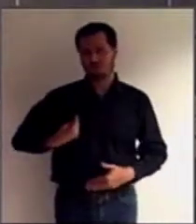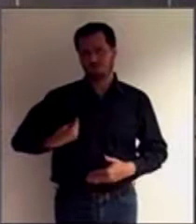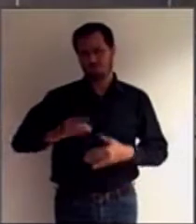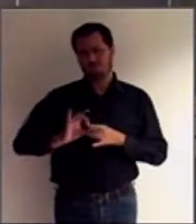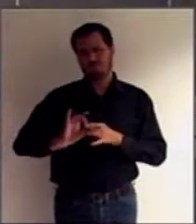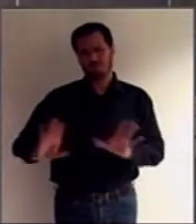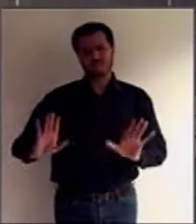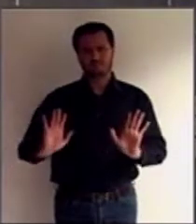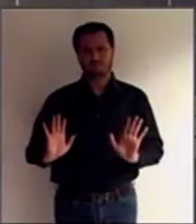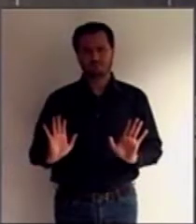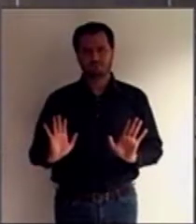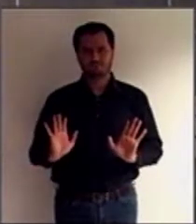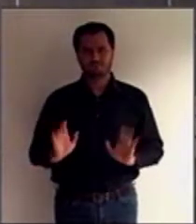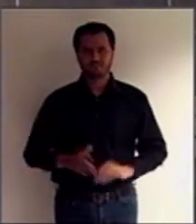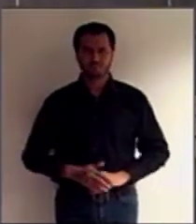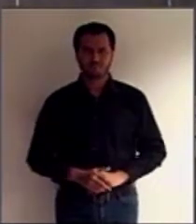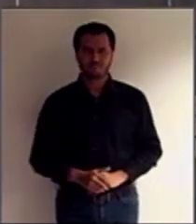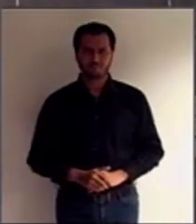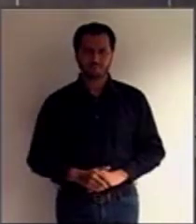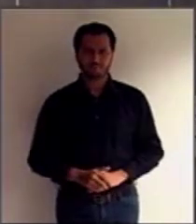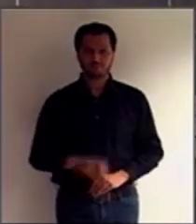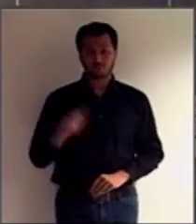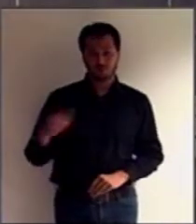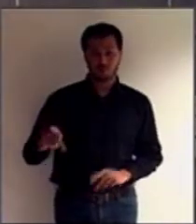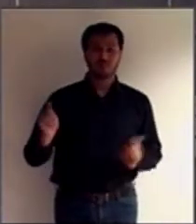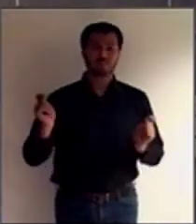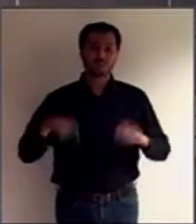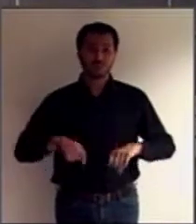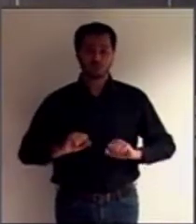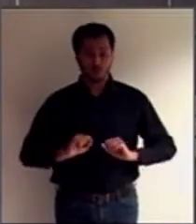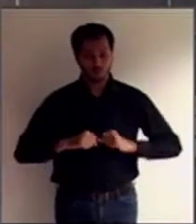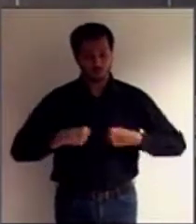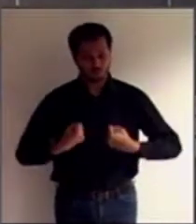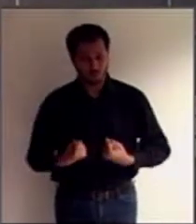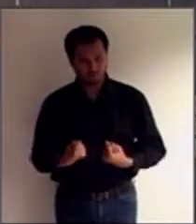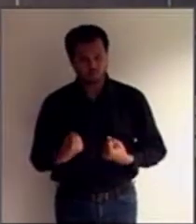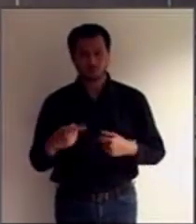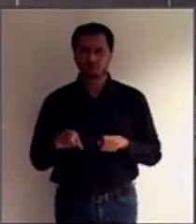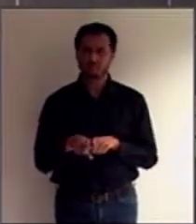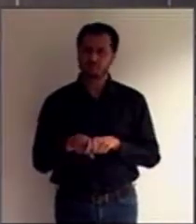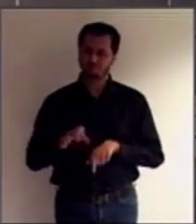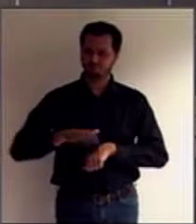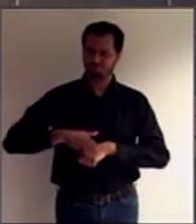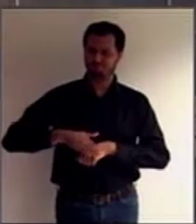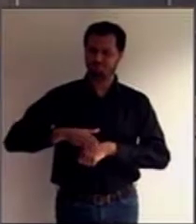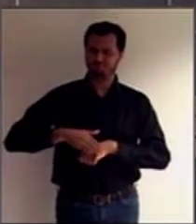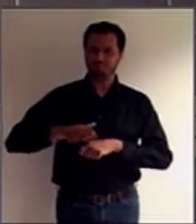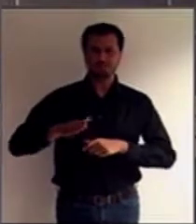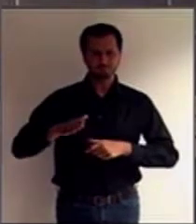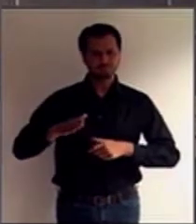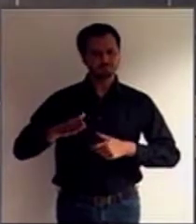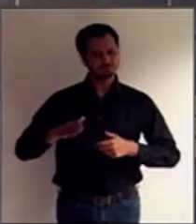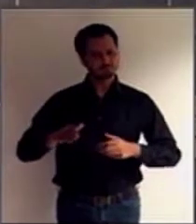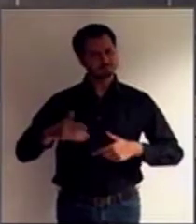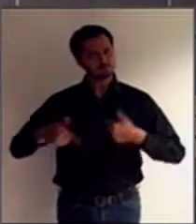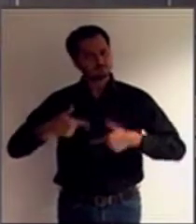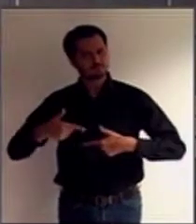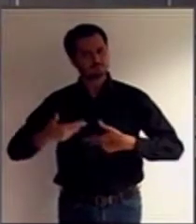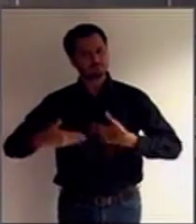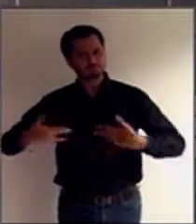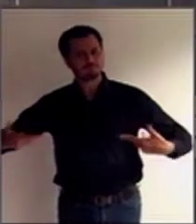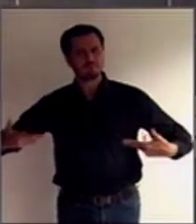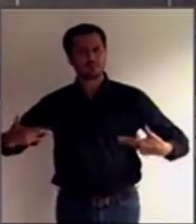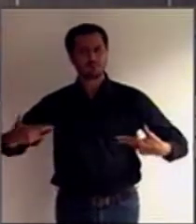ampliada a sua autonomia e a sua independência e, com isso, haver uma